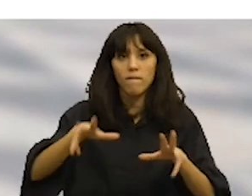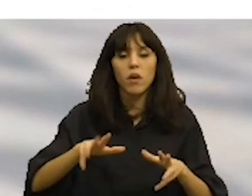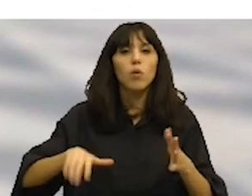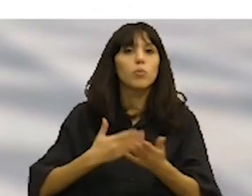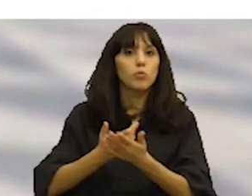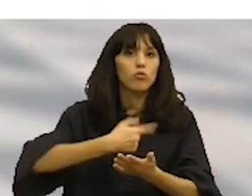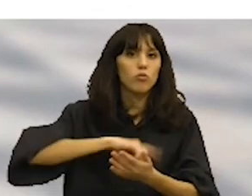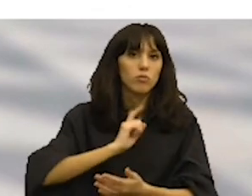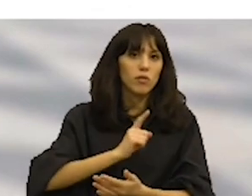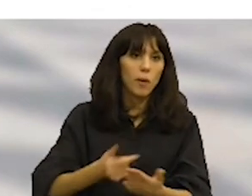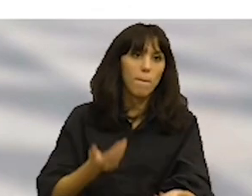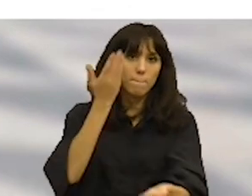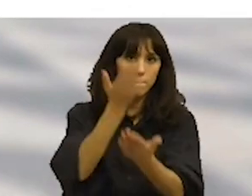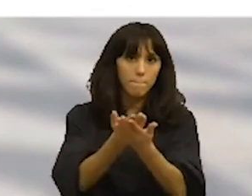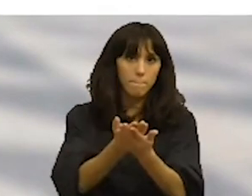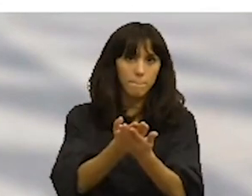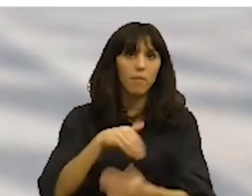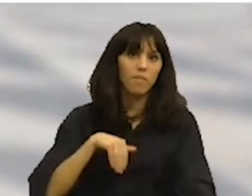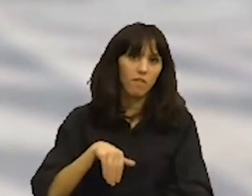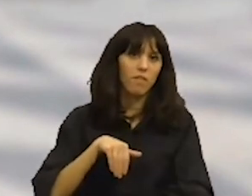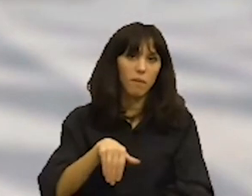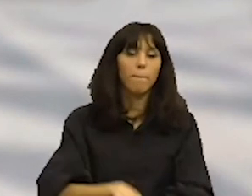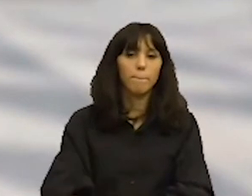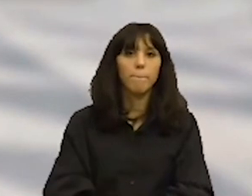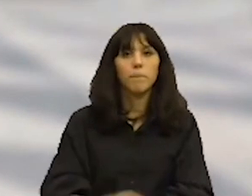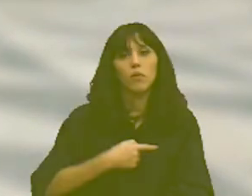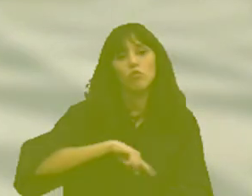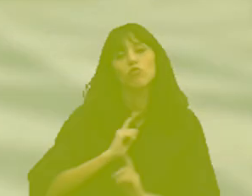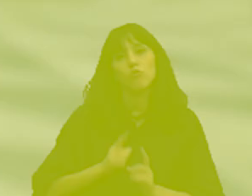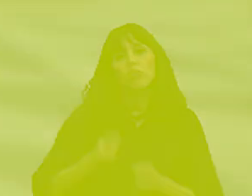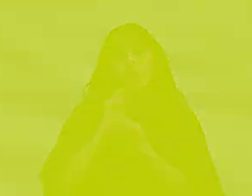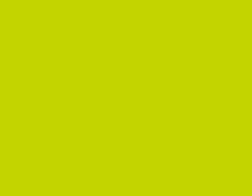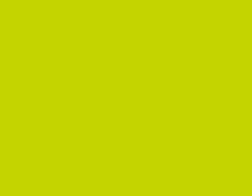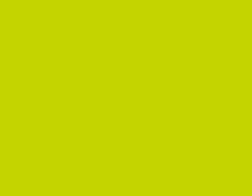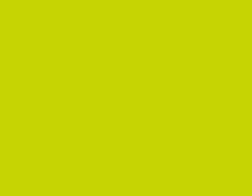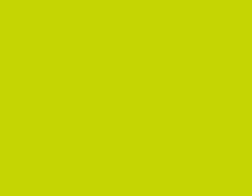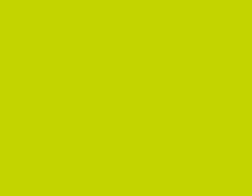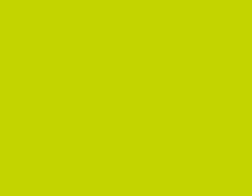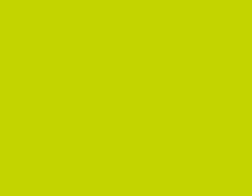vamos submeter e que iremos começar a divulgar desde já.